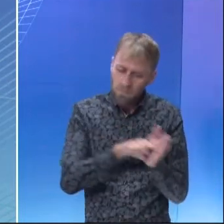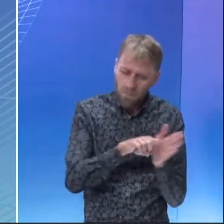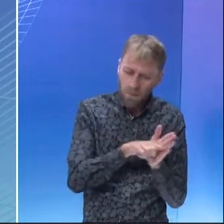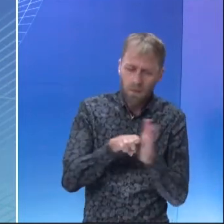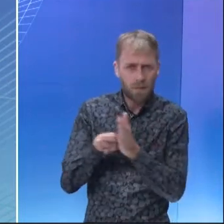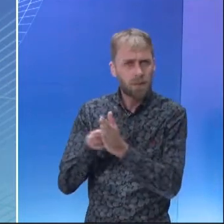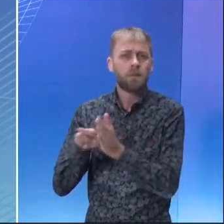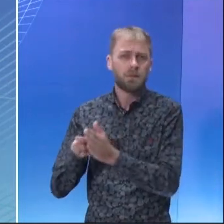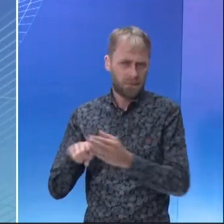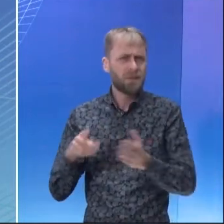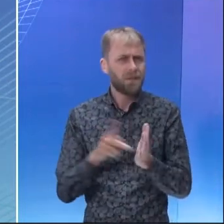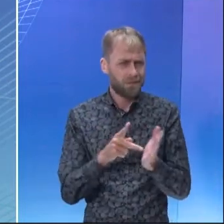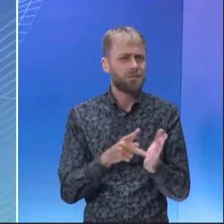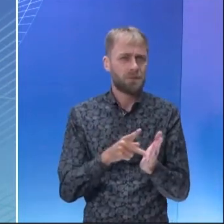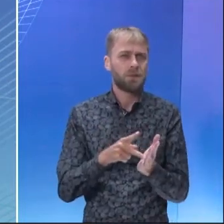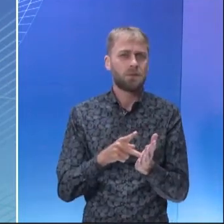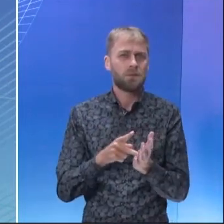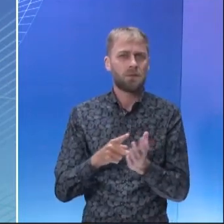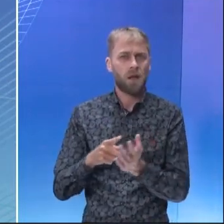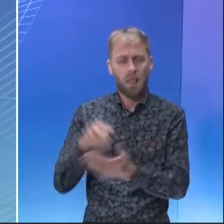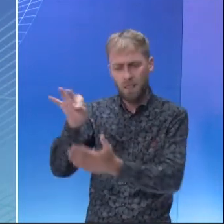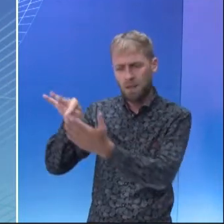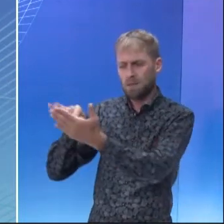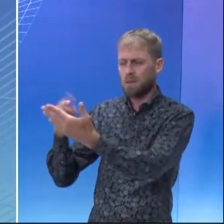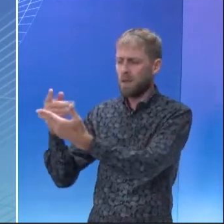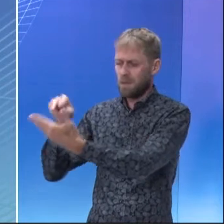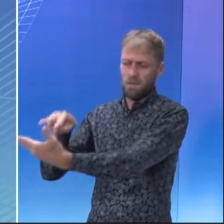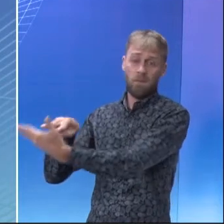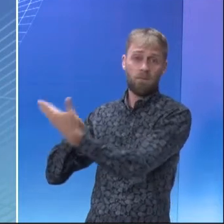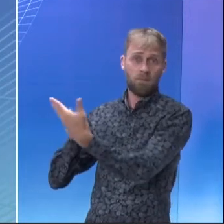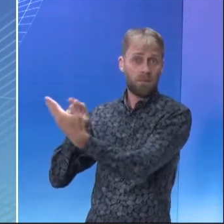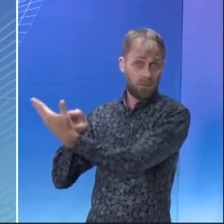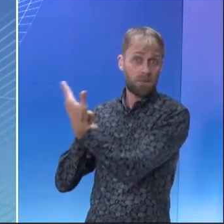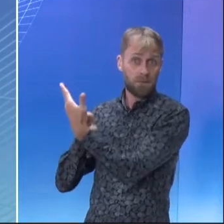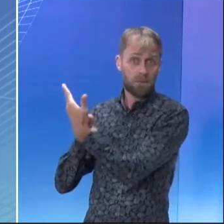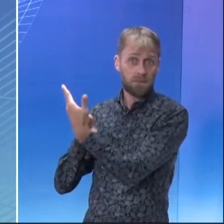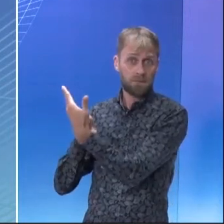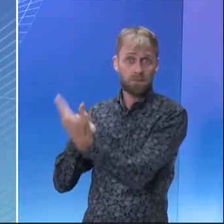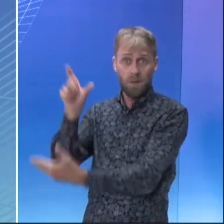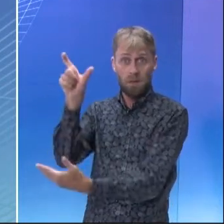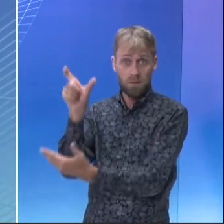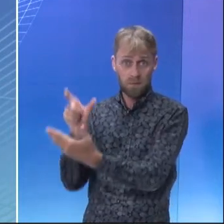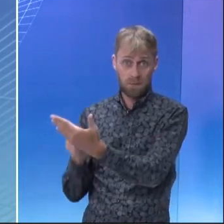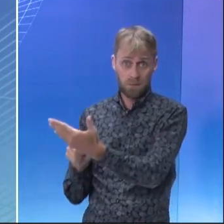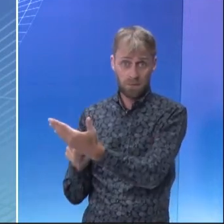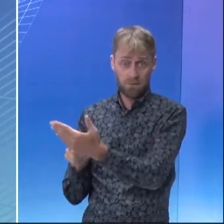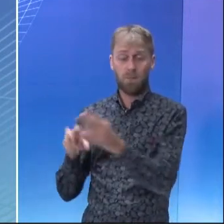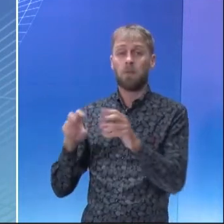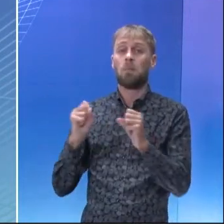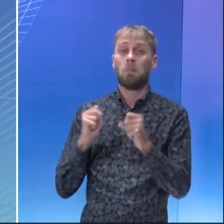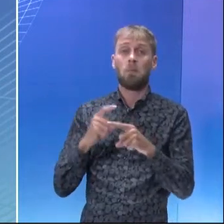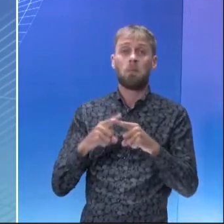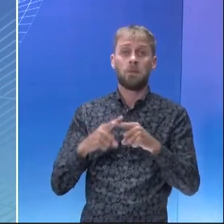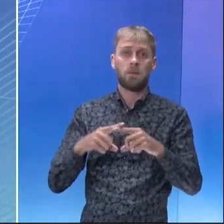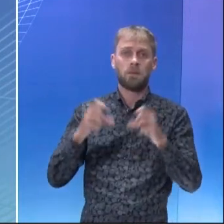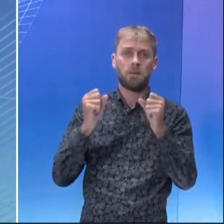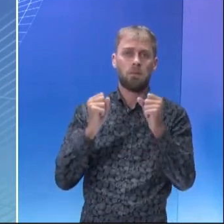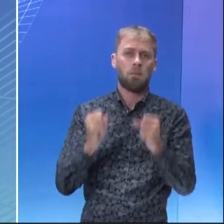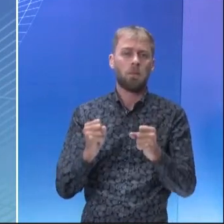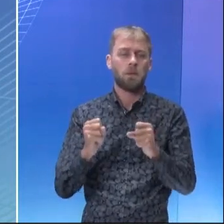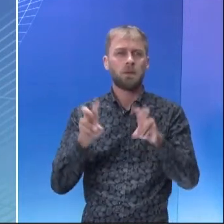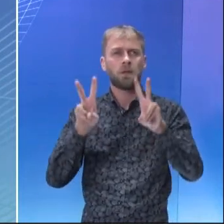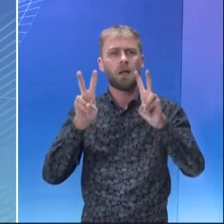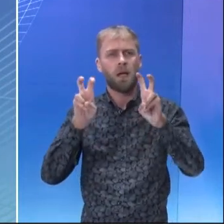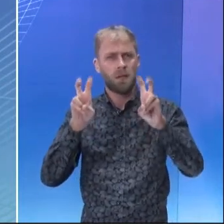pesquisem o texto que deu base a essa questão. Porque como eu disse, esse mesmo assunto pode vir a ser